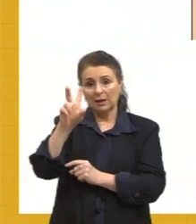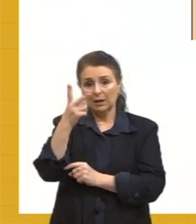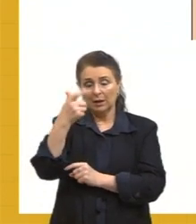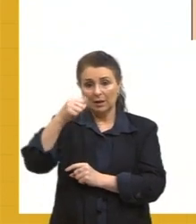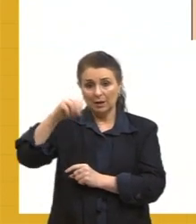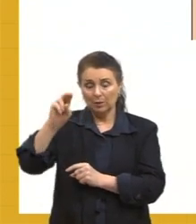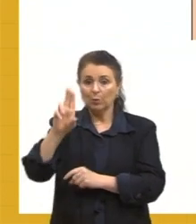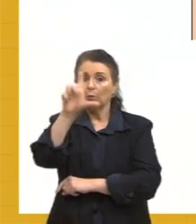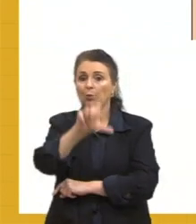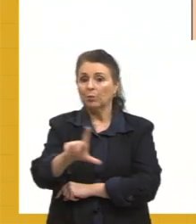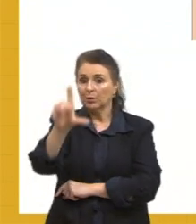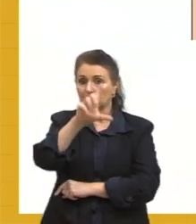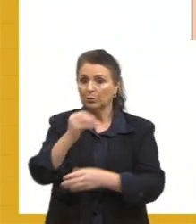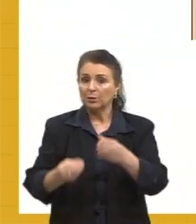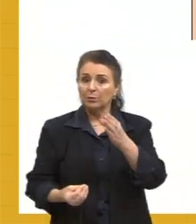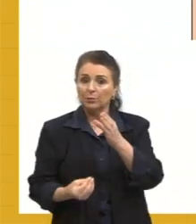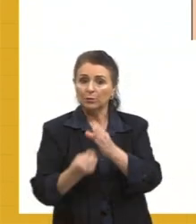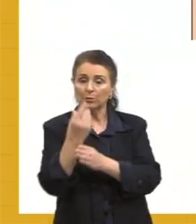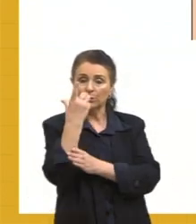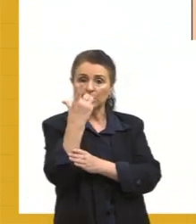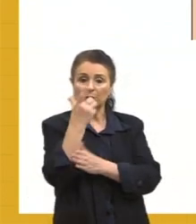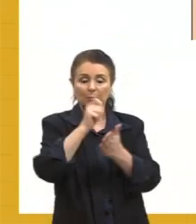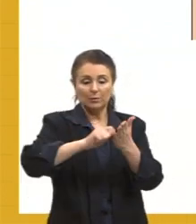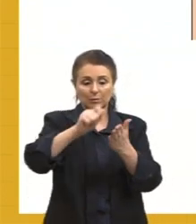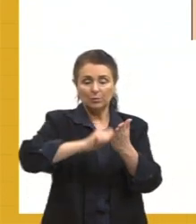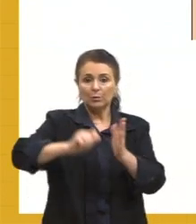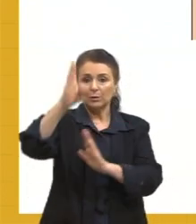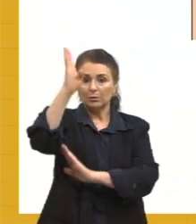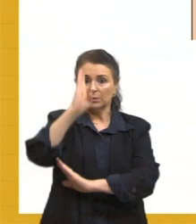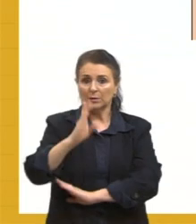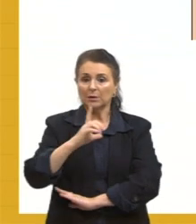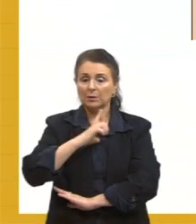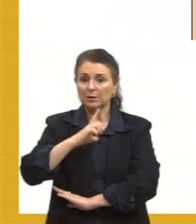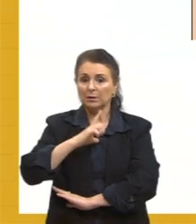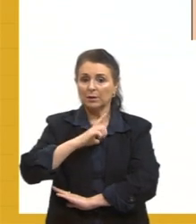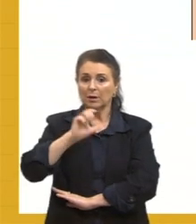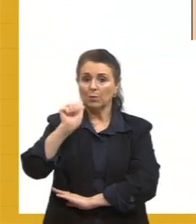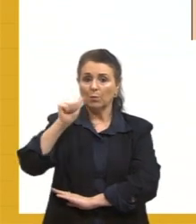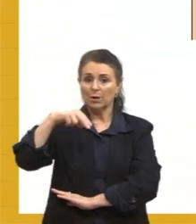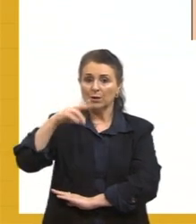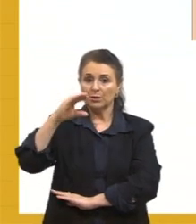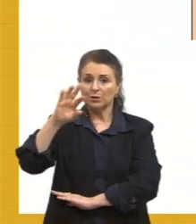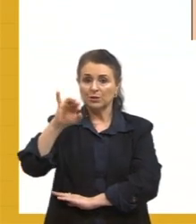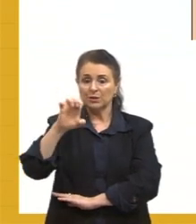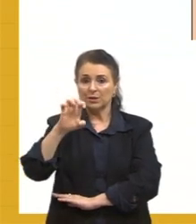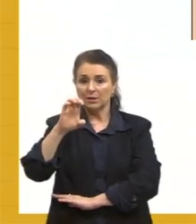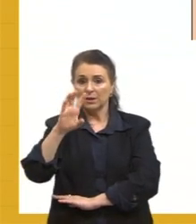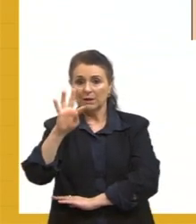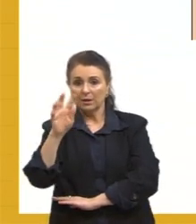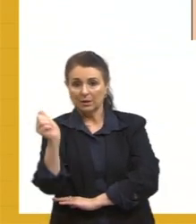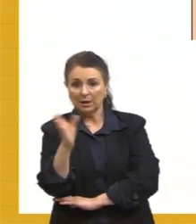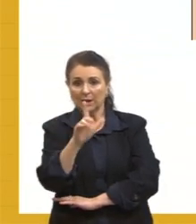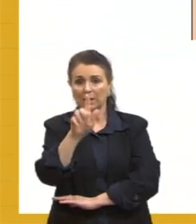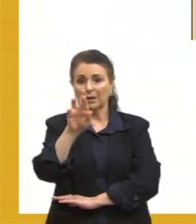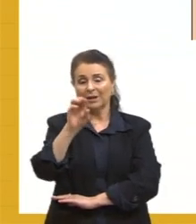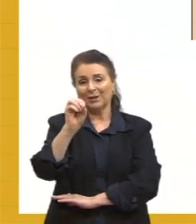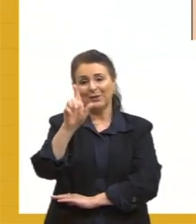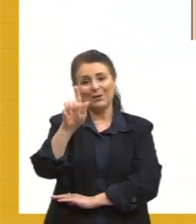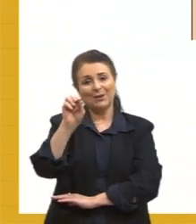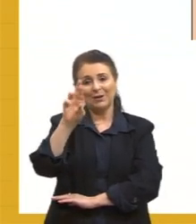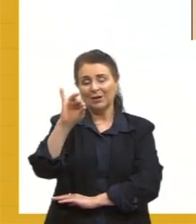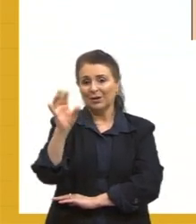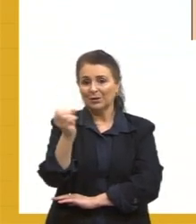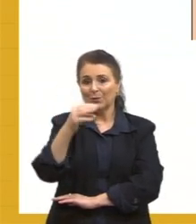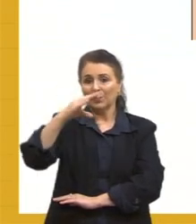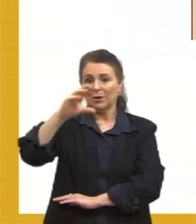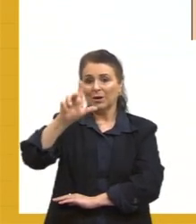literatura produzida pelos escritores brasileiros, então, nós temos José Anchieta, Gregório de Matos, Cláudio Manuel da